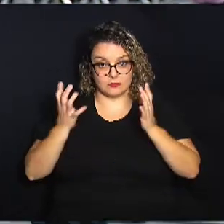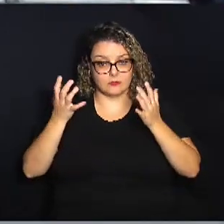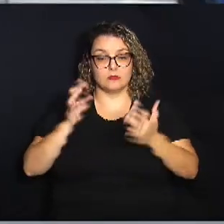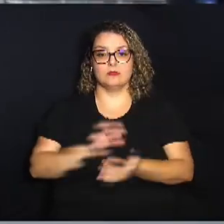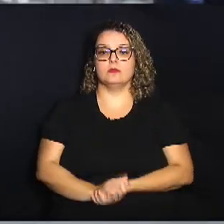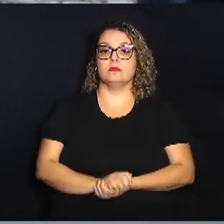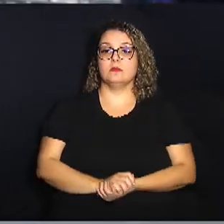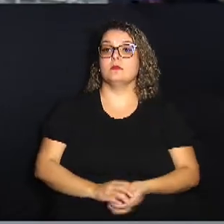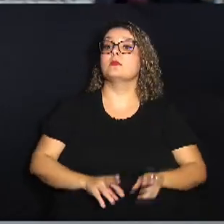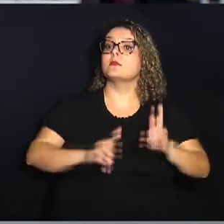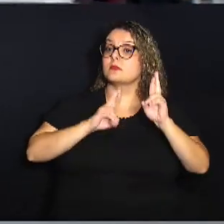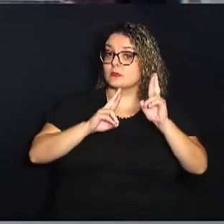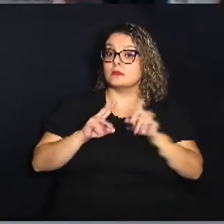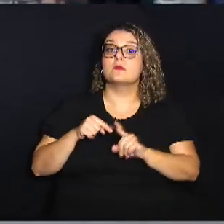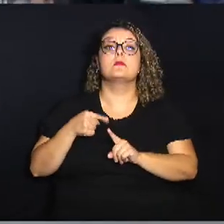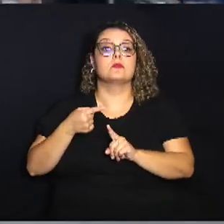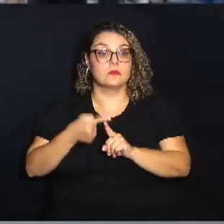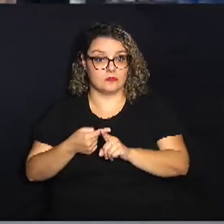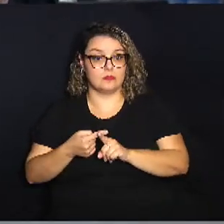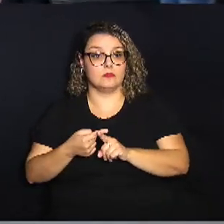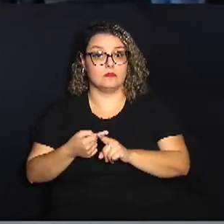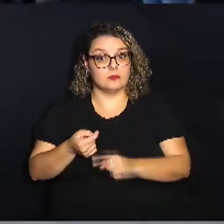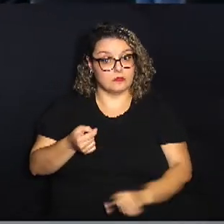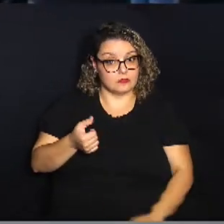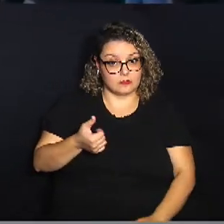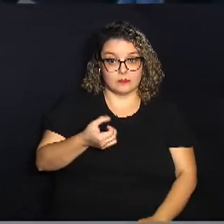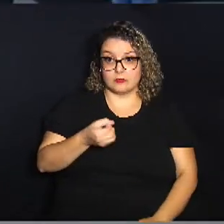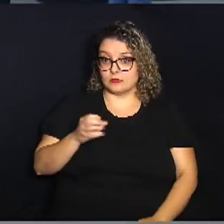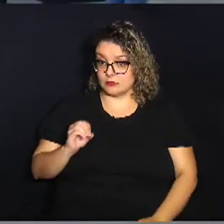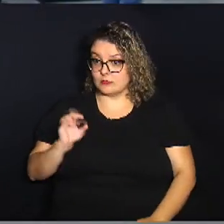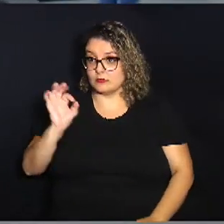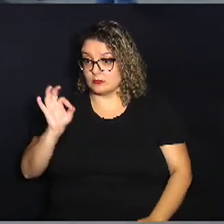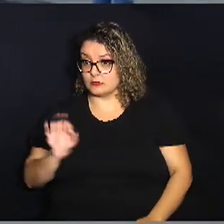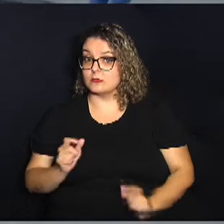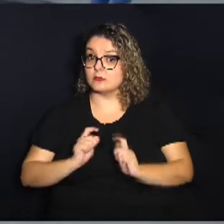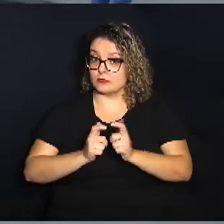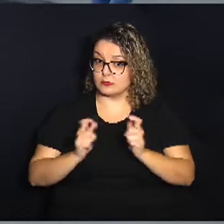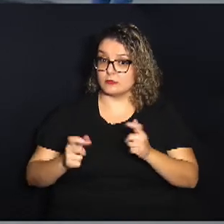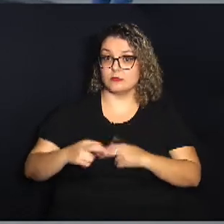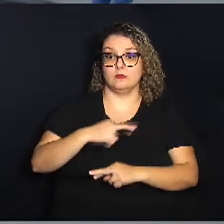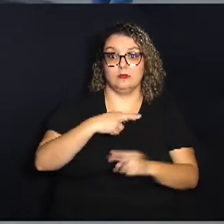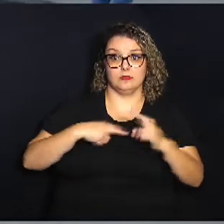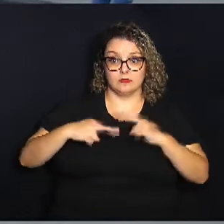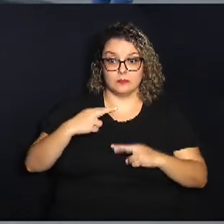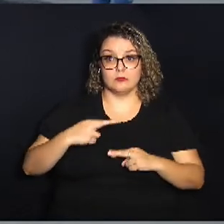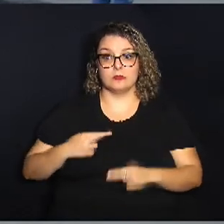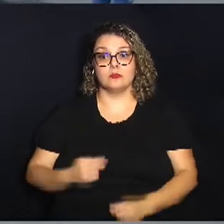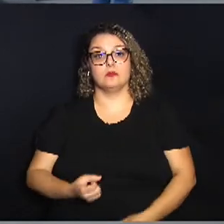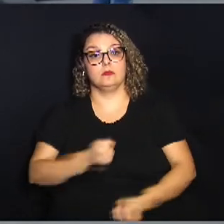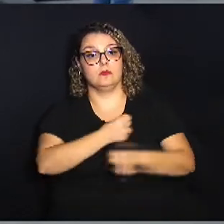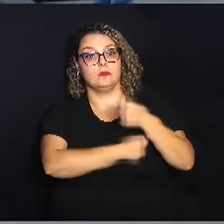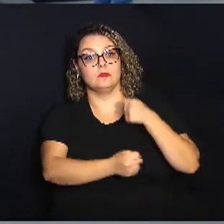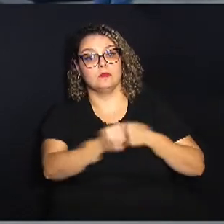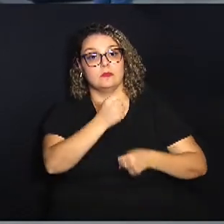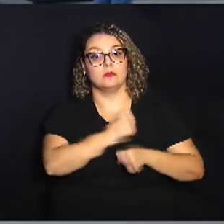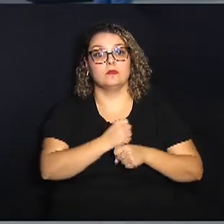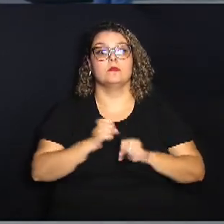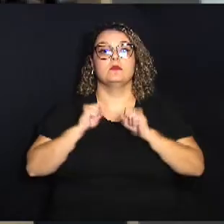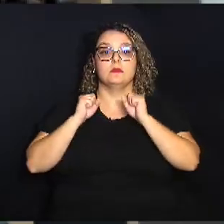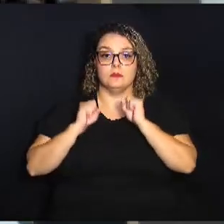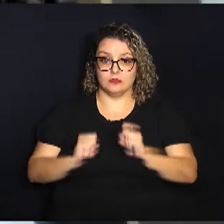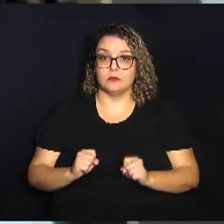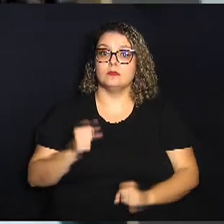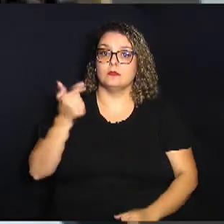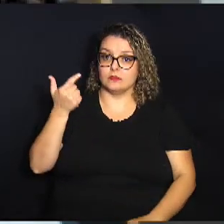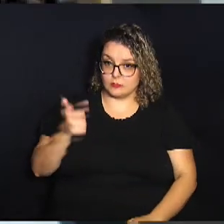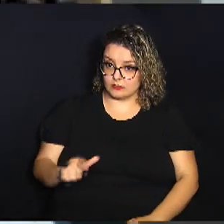perspectivas são positivas e os quase 60% de crescimento em relação ao ano passado devem continuar a aumentar.